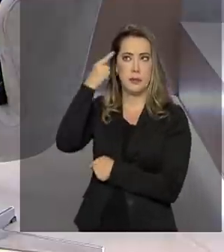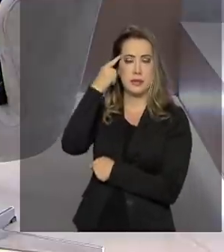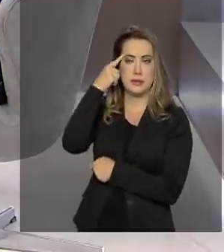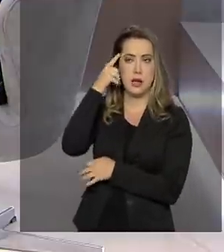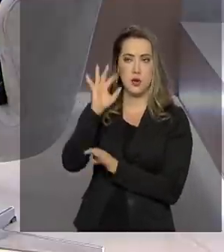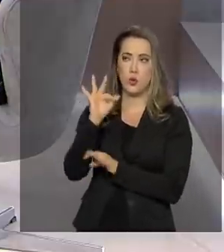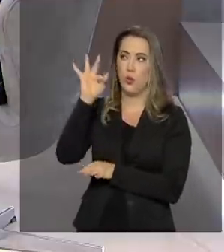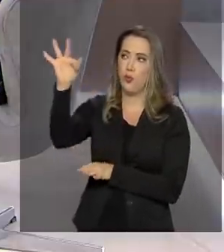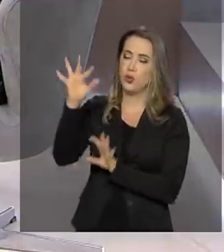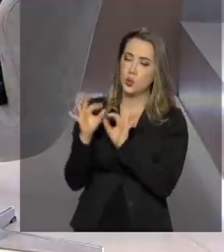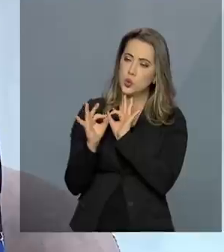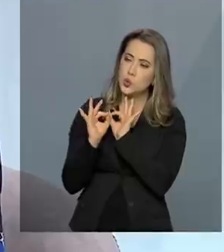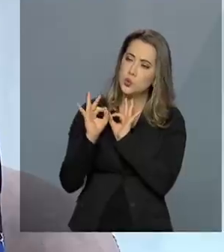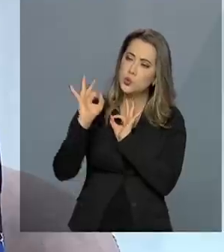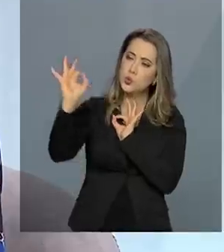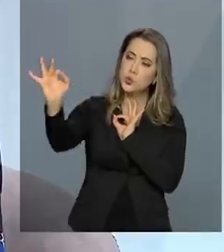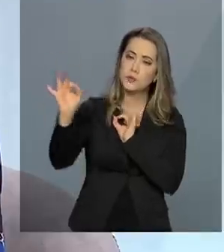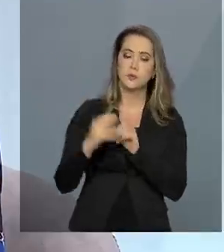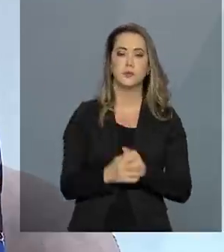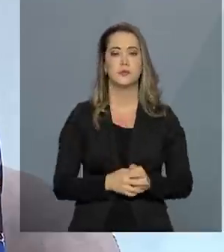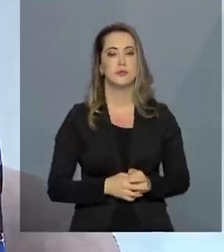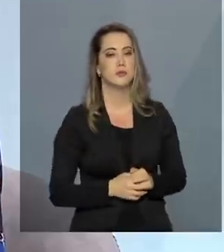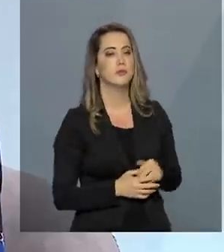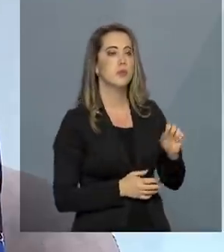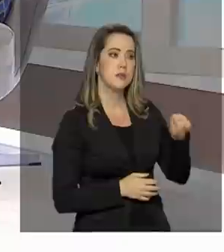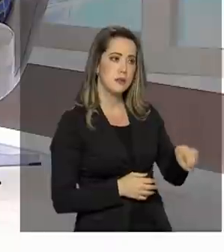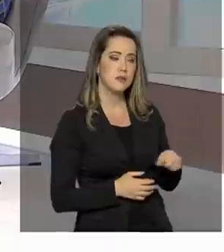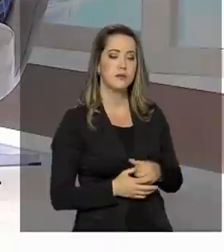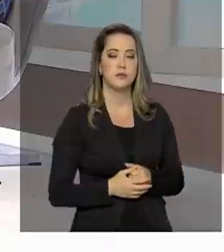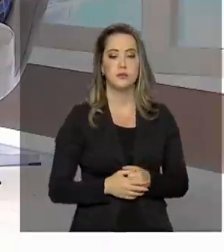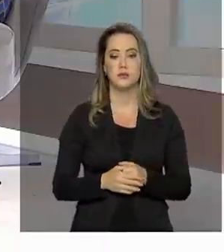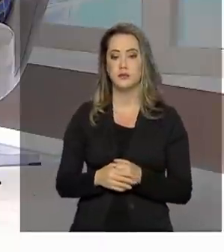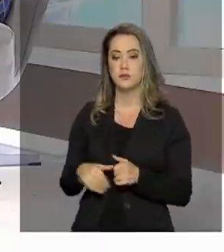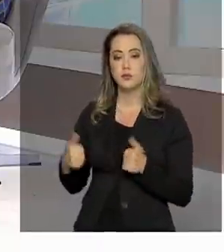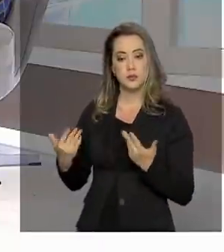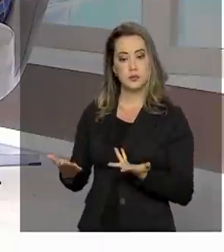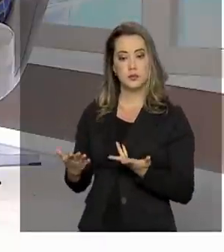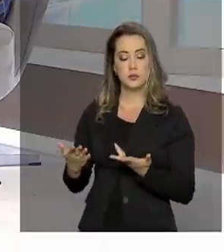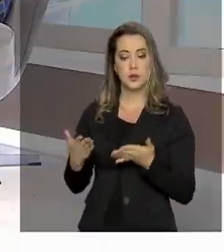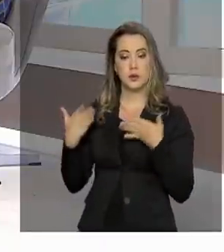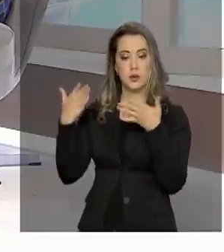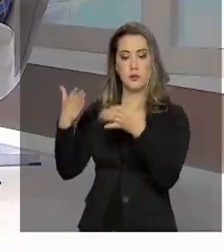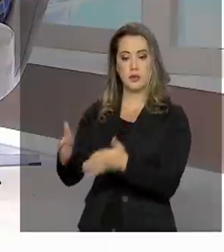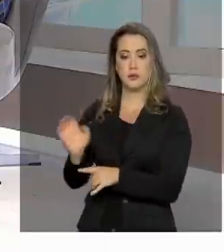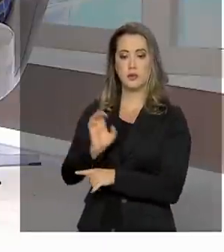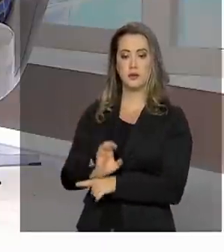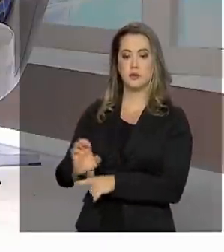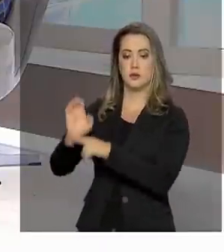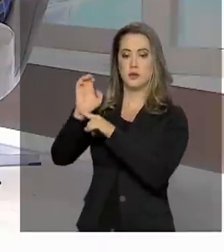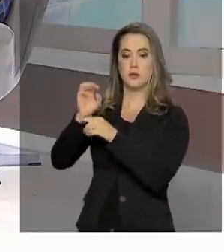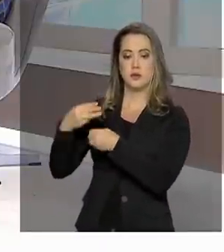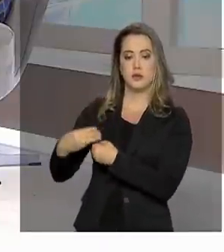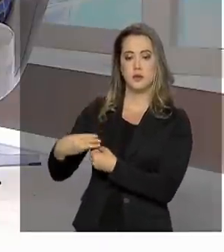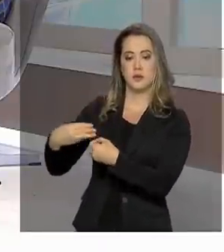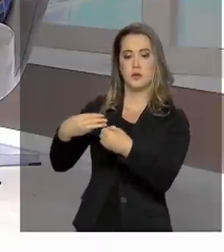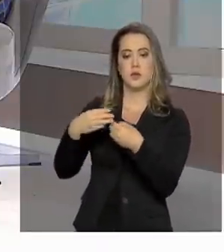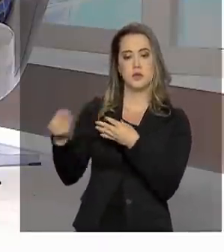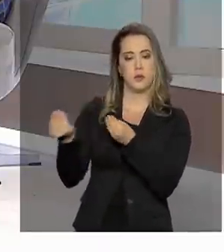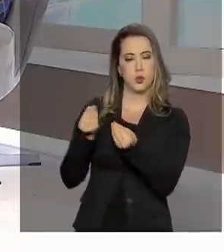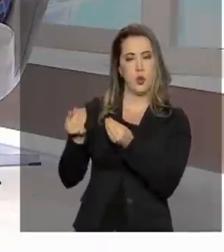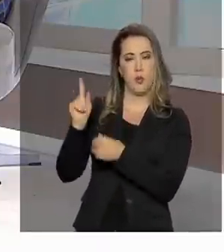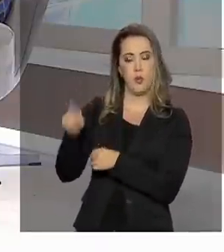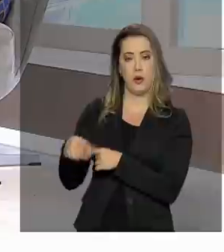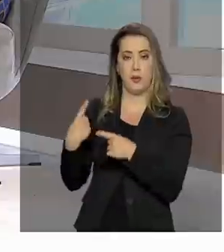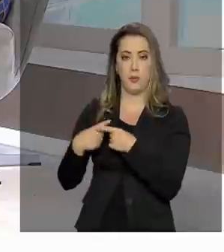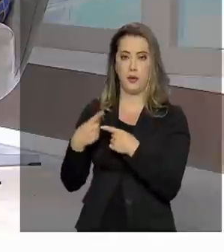um longo prazo. Isso. E a participação dos Estados e Municípios? A gente lembra que o Fundeb é